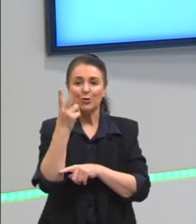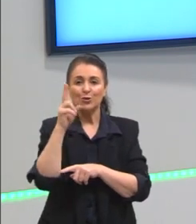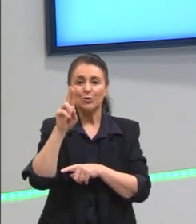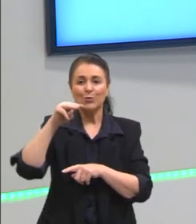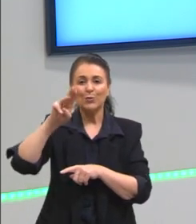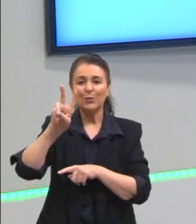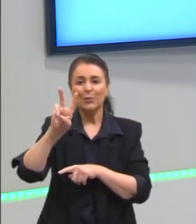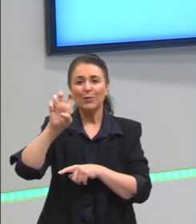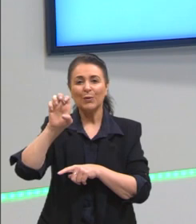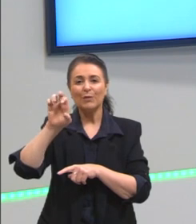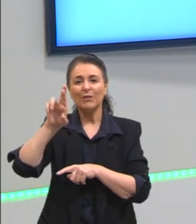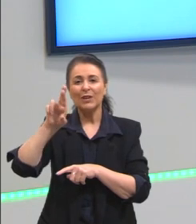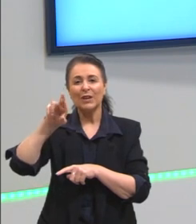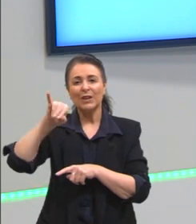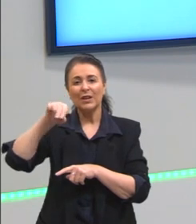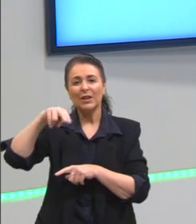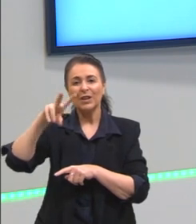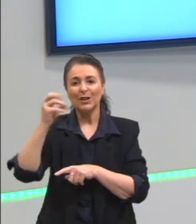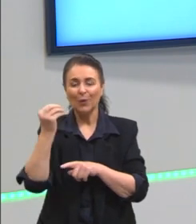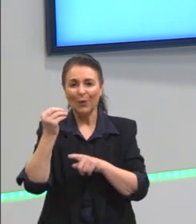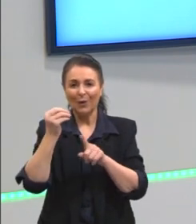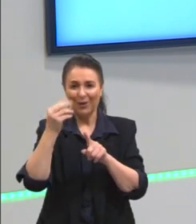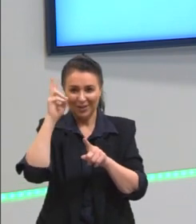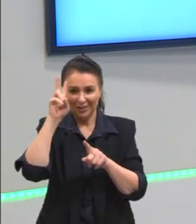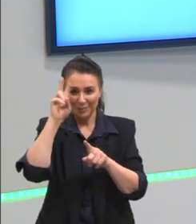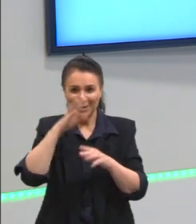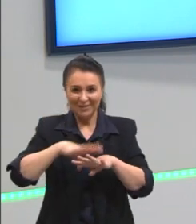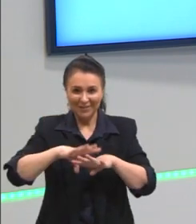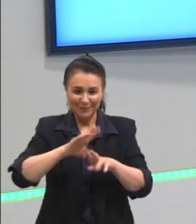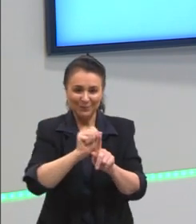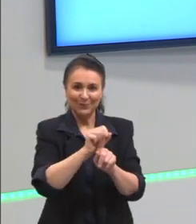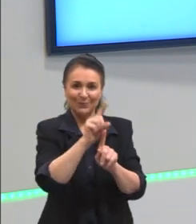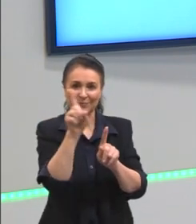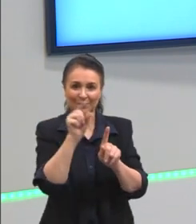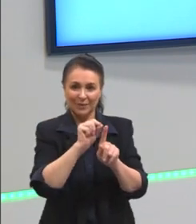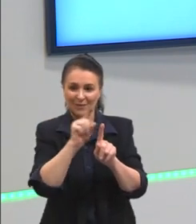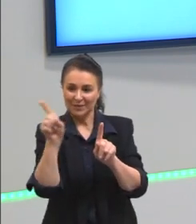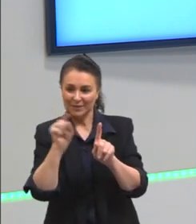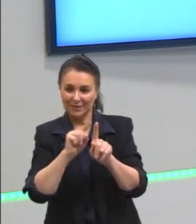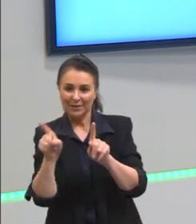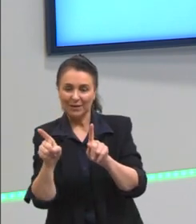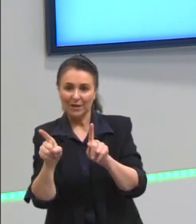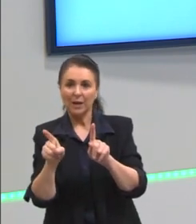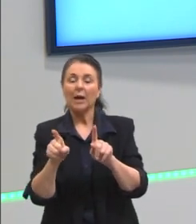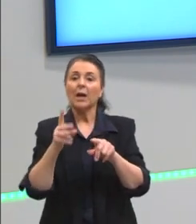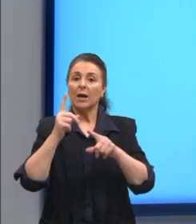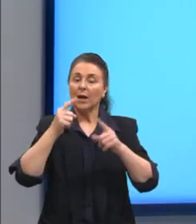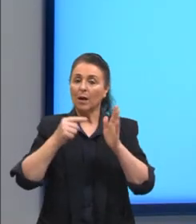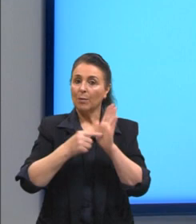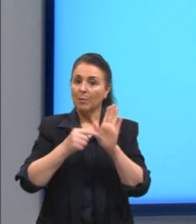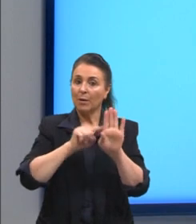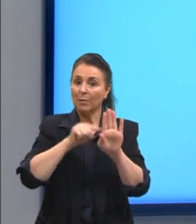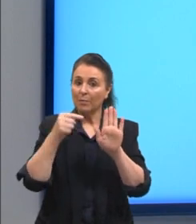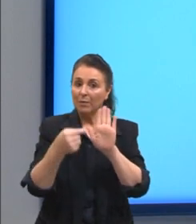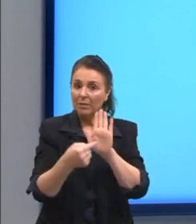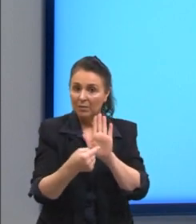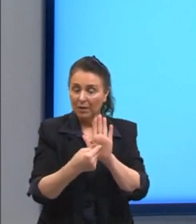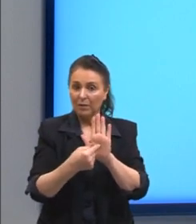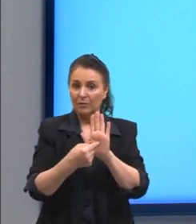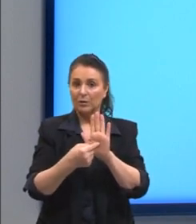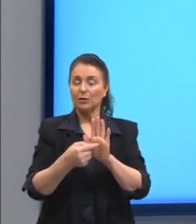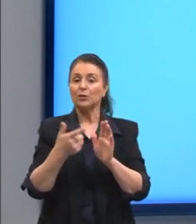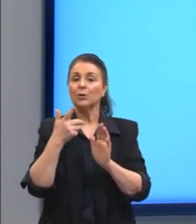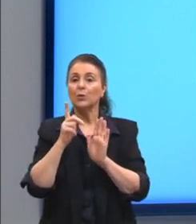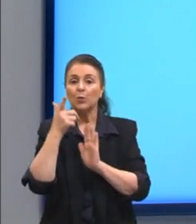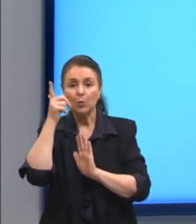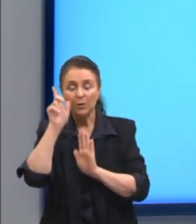distributiva. Mas aqui é quando estes dois parênteses são iguais. Então, a gente consegue representar o produto